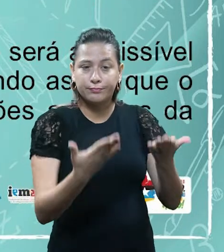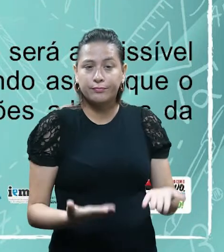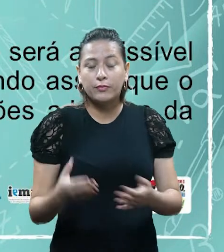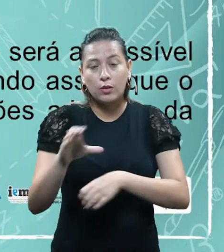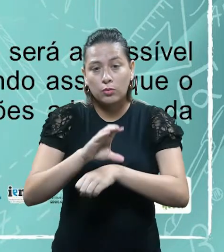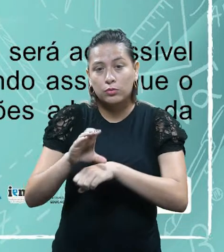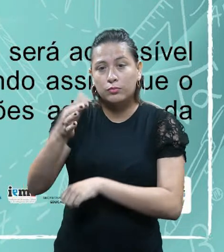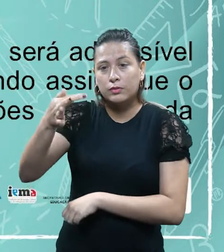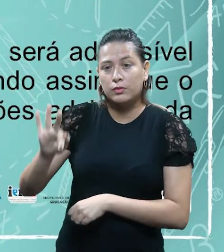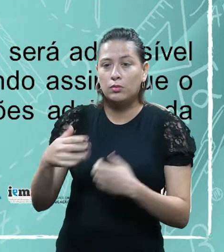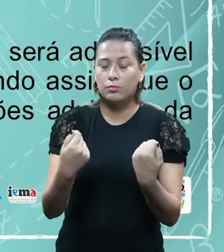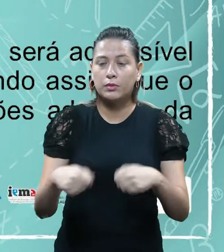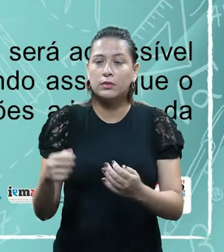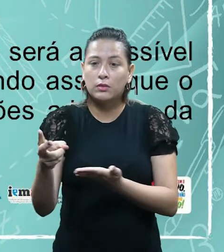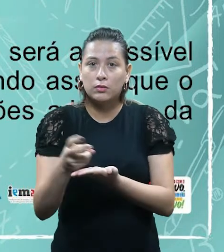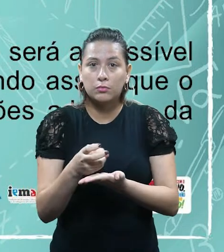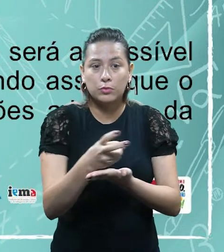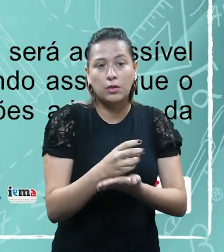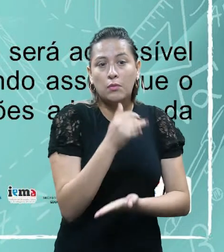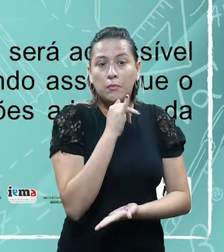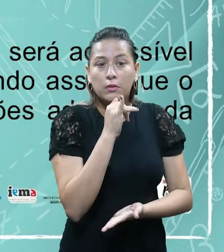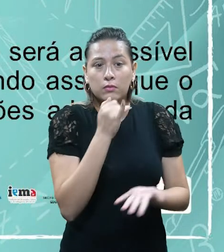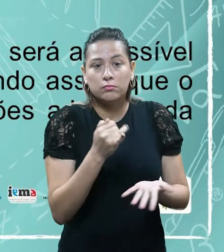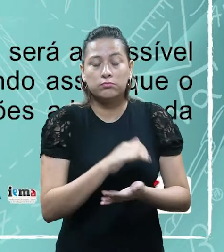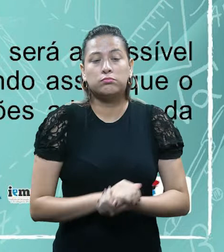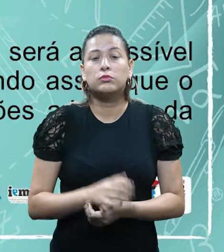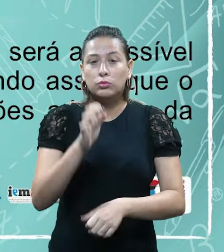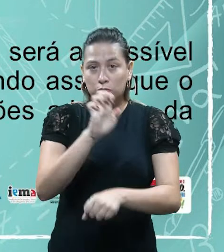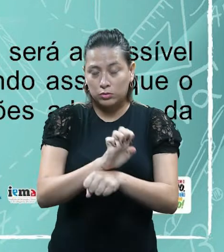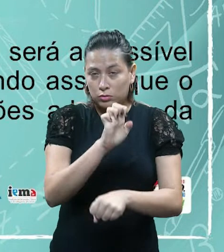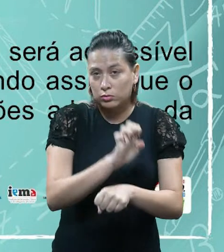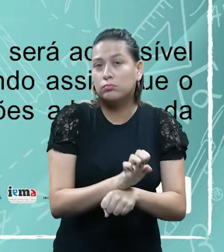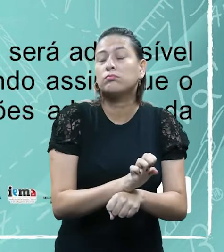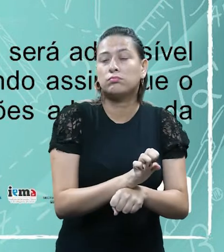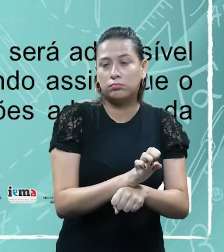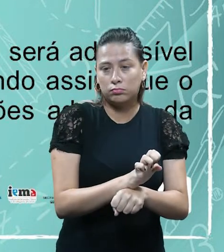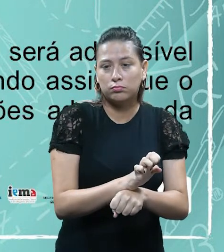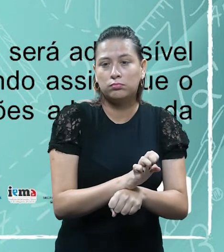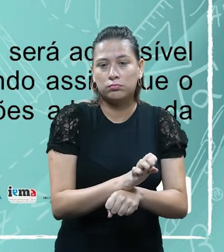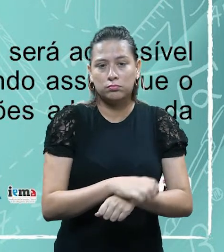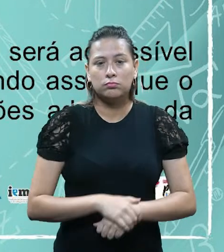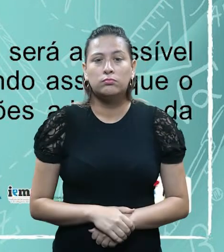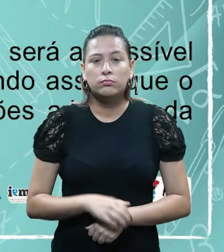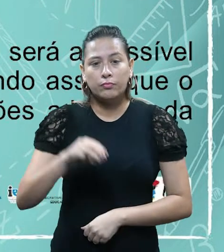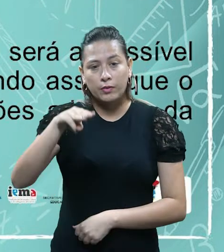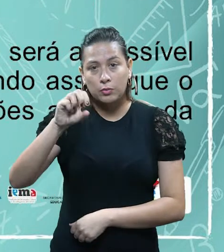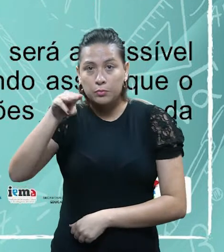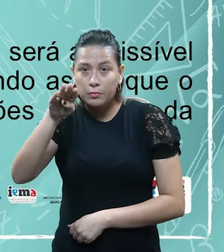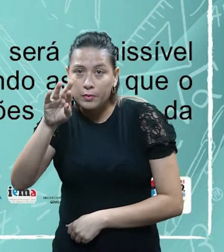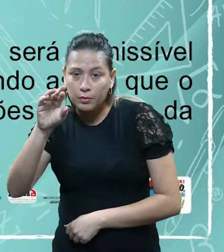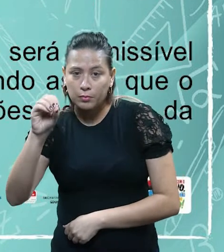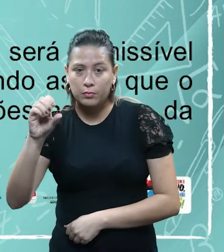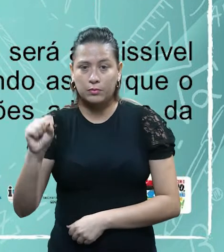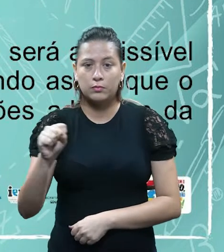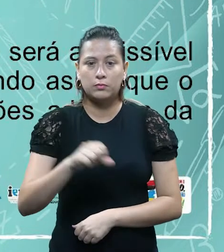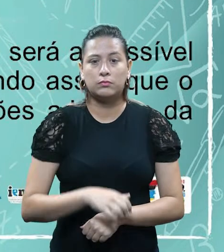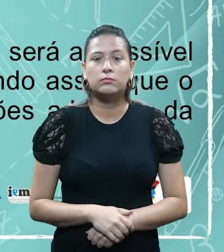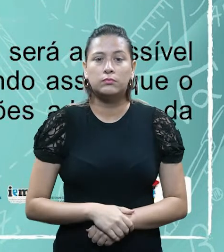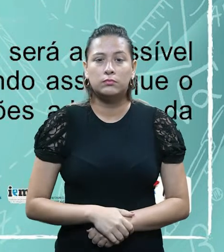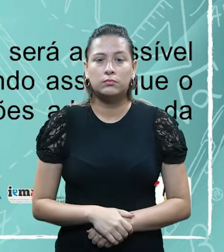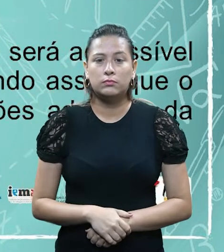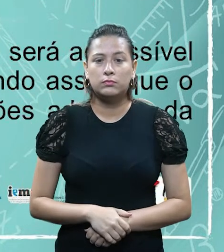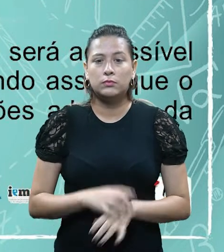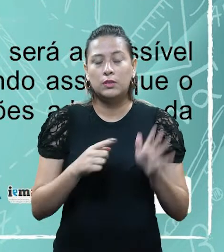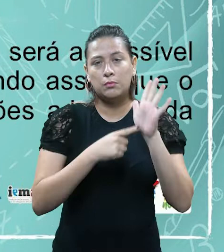a Constituição Federal, ela atribui competência tributária, por exemplo, aos Estados, né, aos Estados dos membros, para instituir imposto